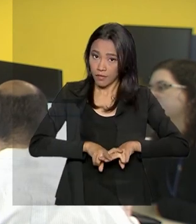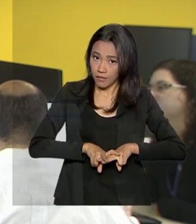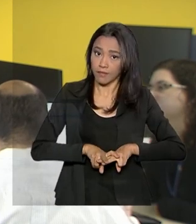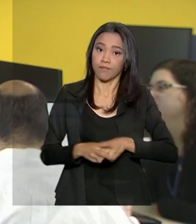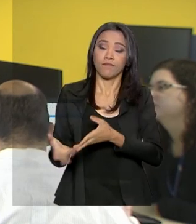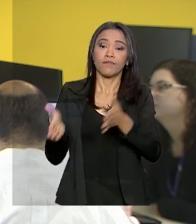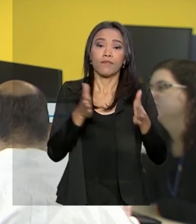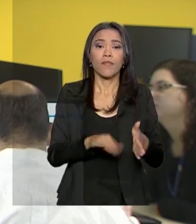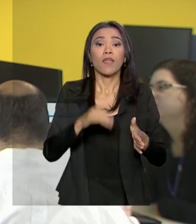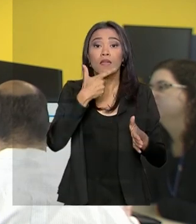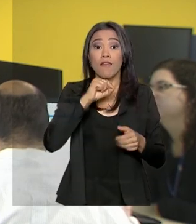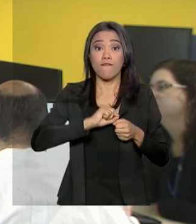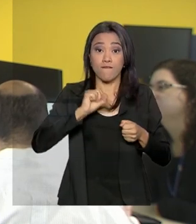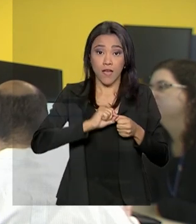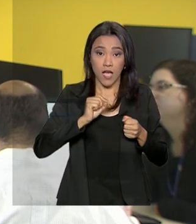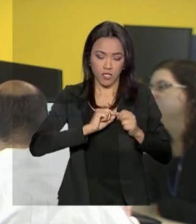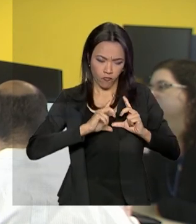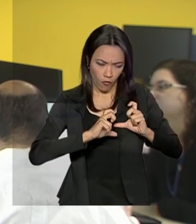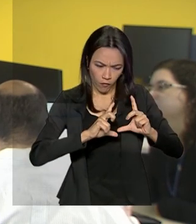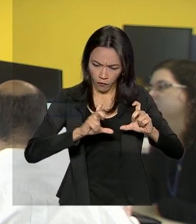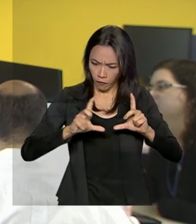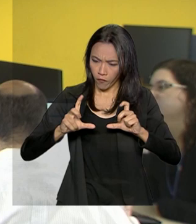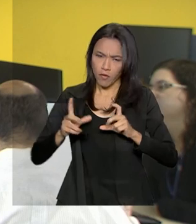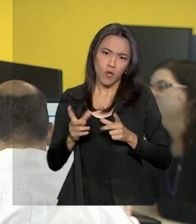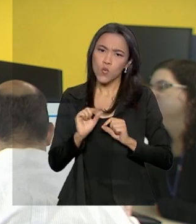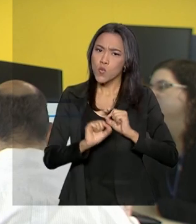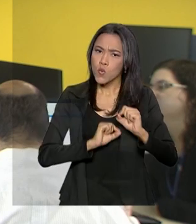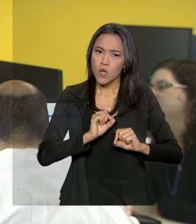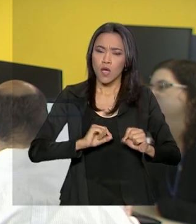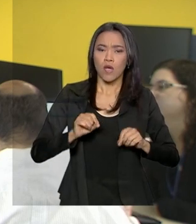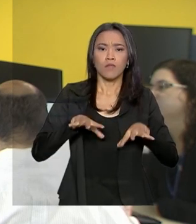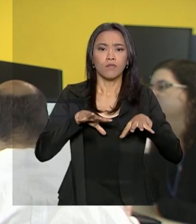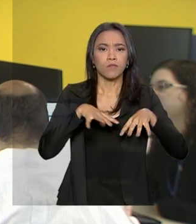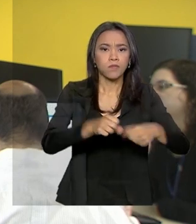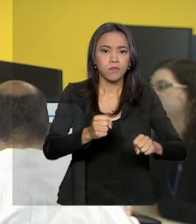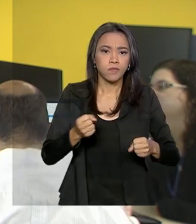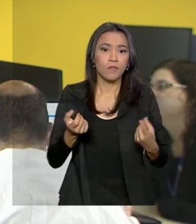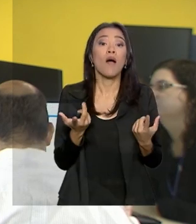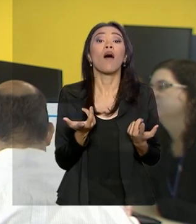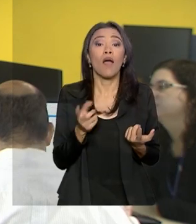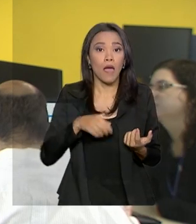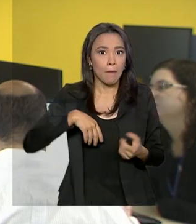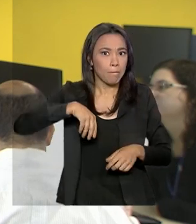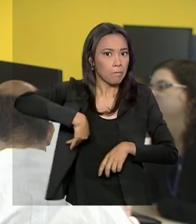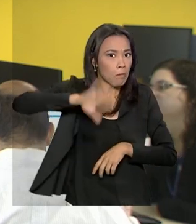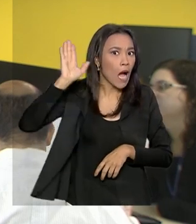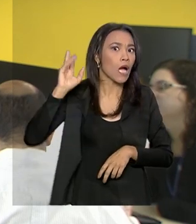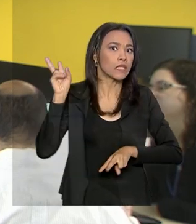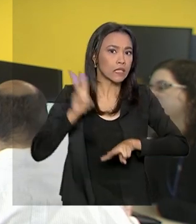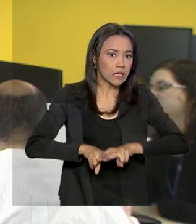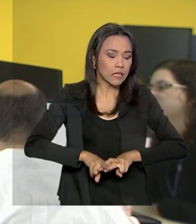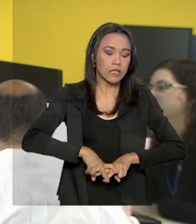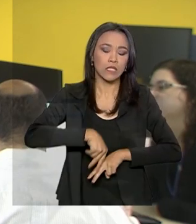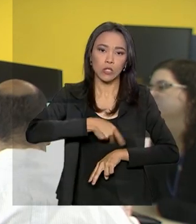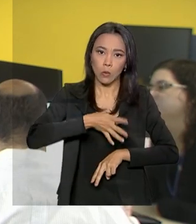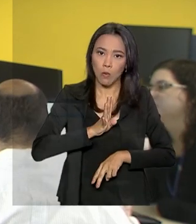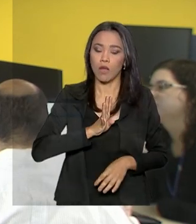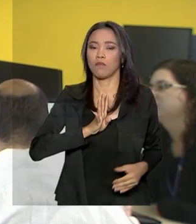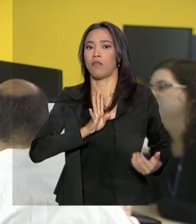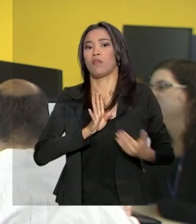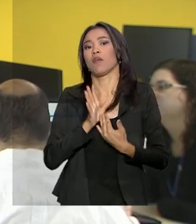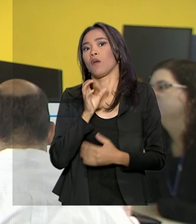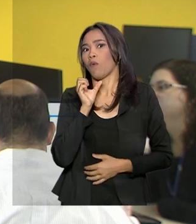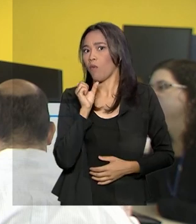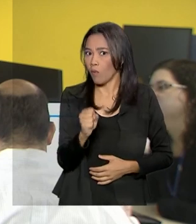E já para quem produz conteúdo relacionado aos crimes de exploração sexual, a pena ainda é maior, varia de quatro a oito